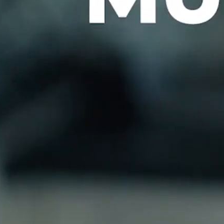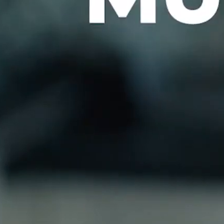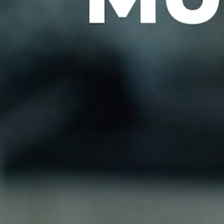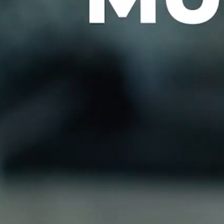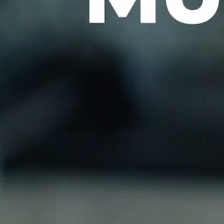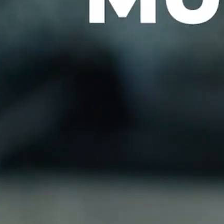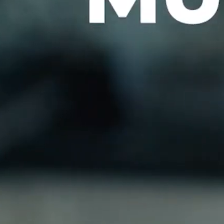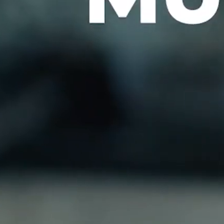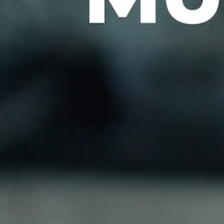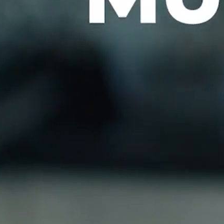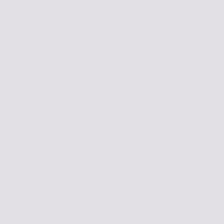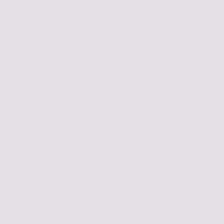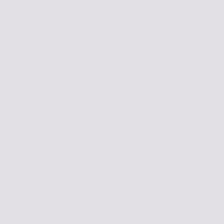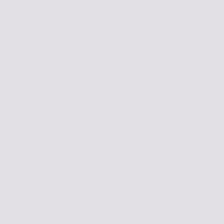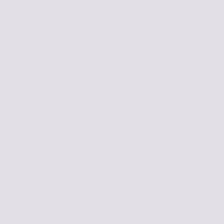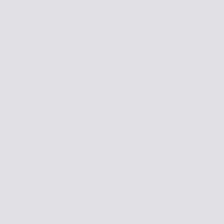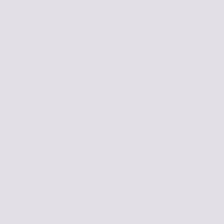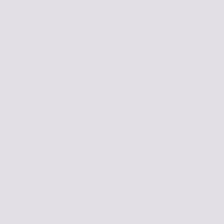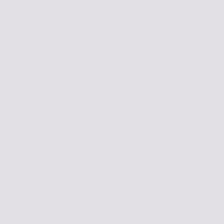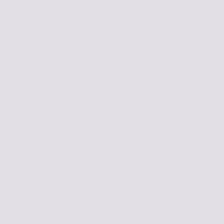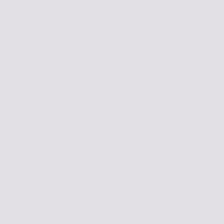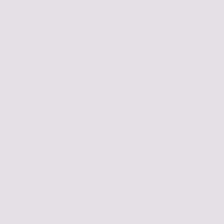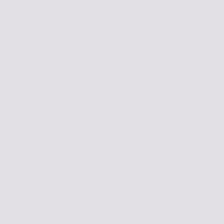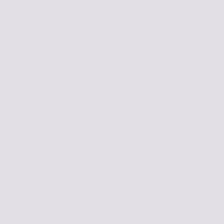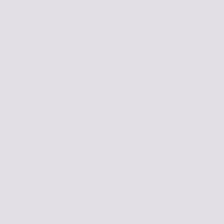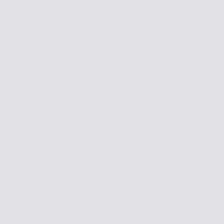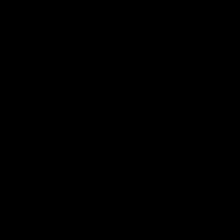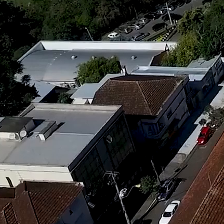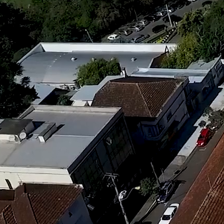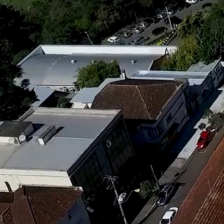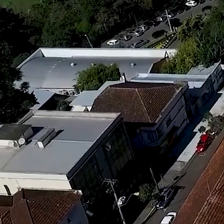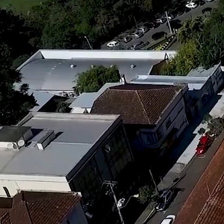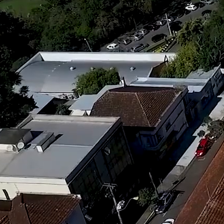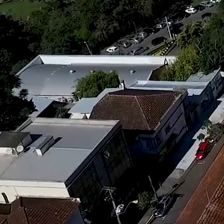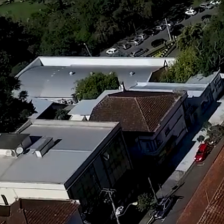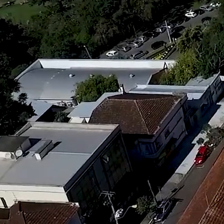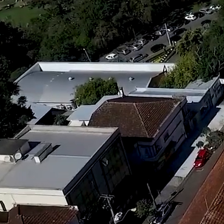respeito às mulheres. Brasil. União e reconstrução.